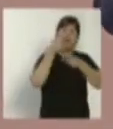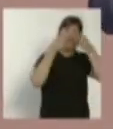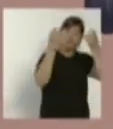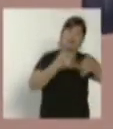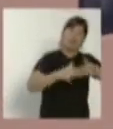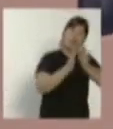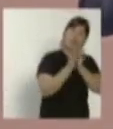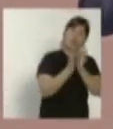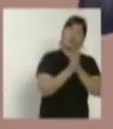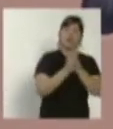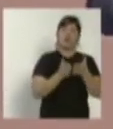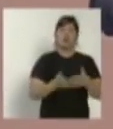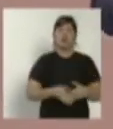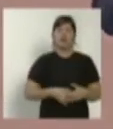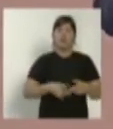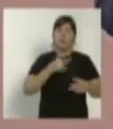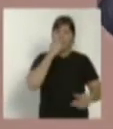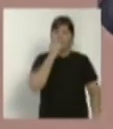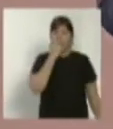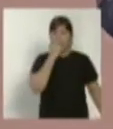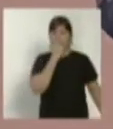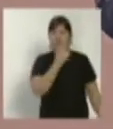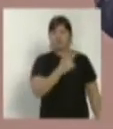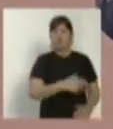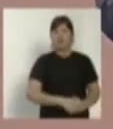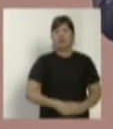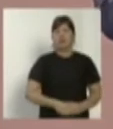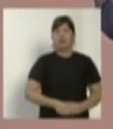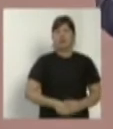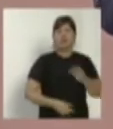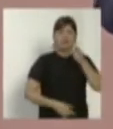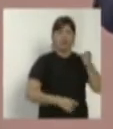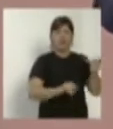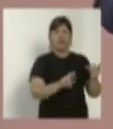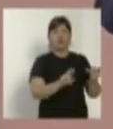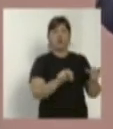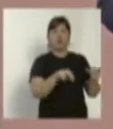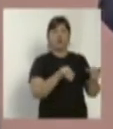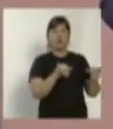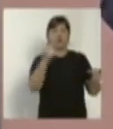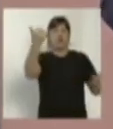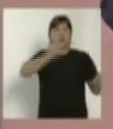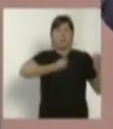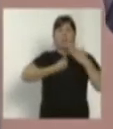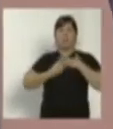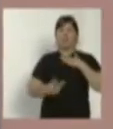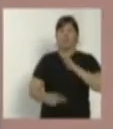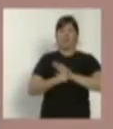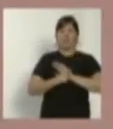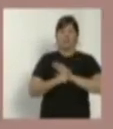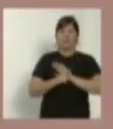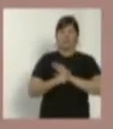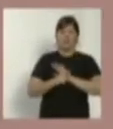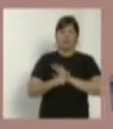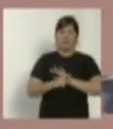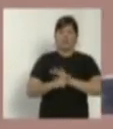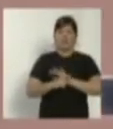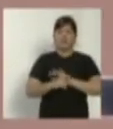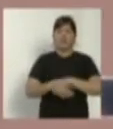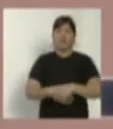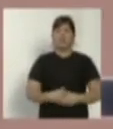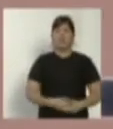E parecia, comentei com ironia, que ela estava falando comigo. Ela falava exatamente